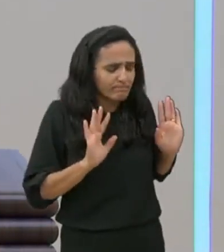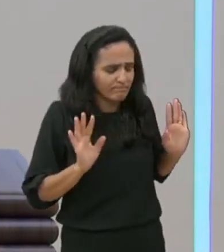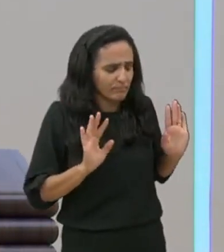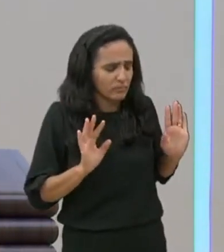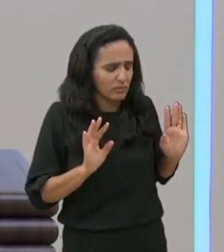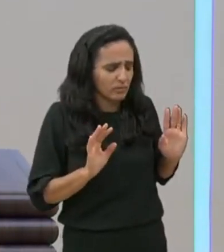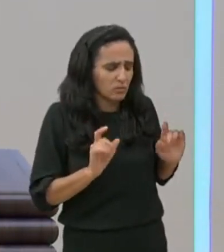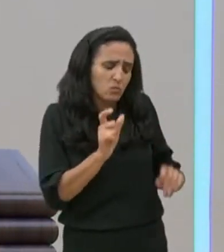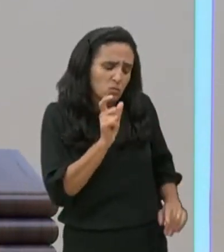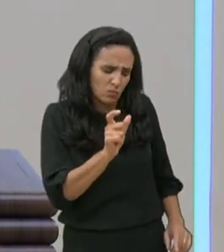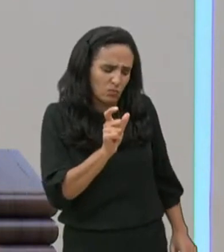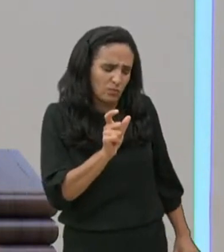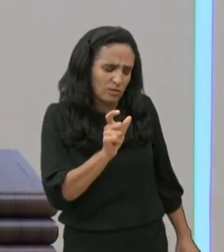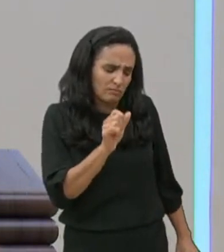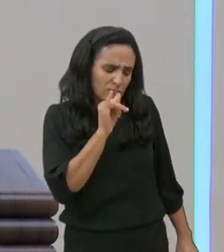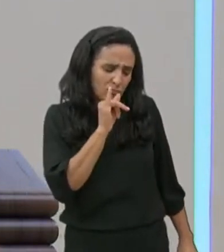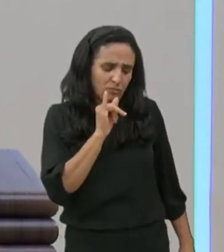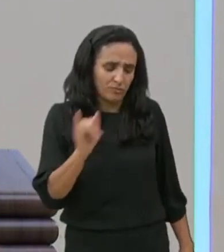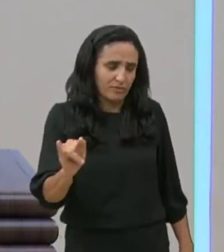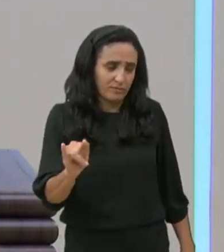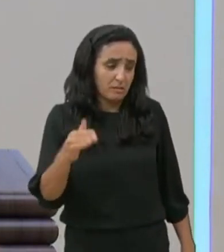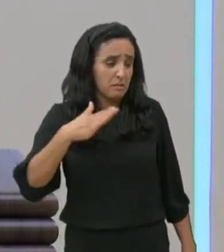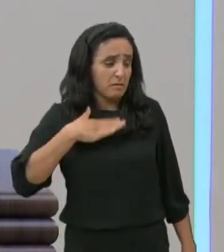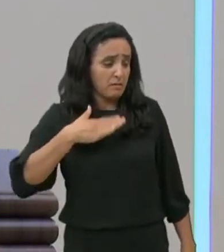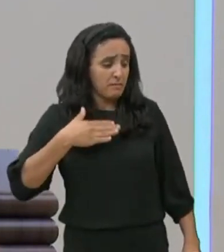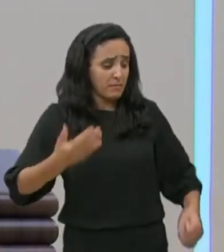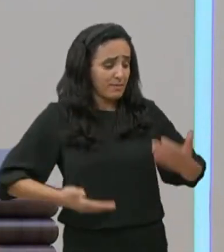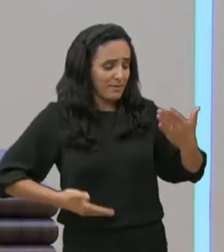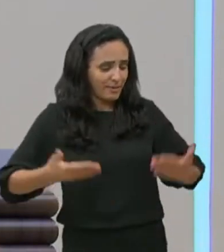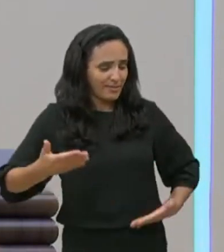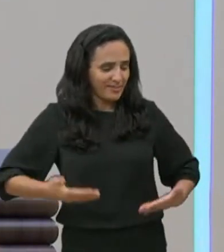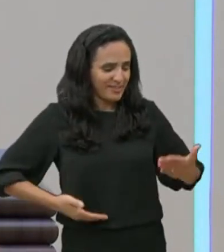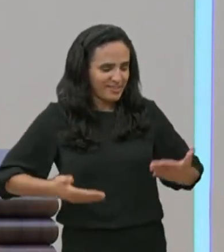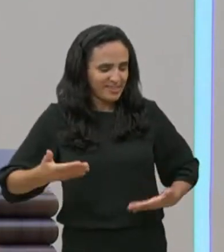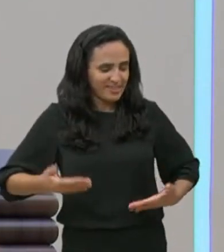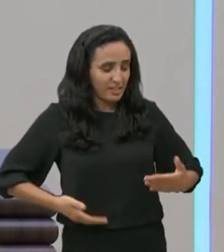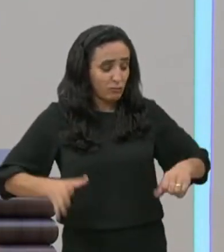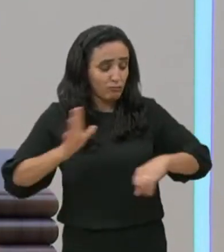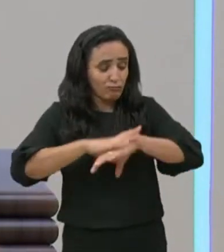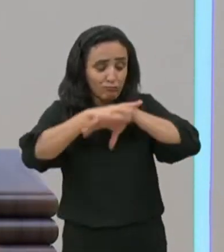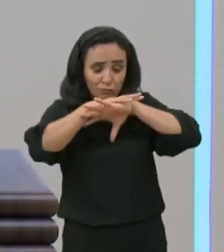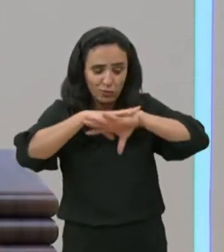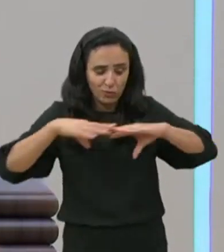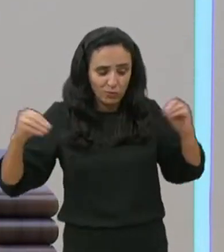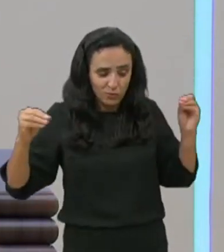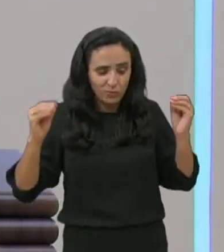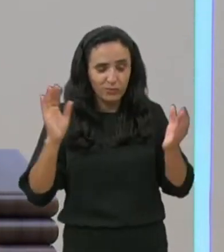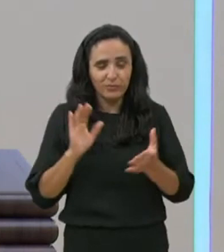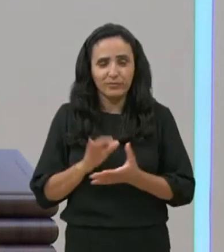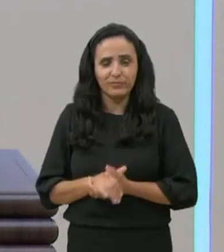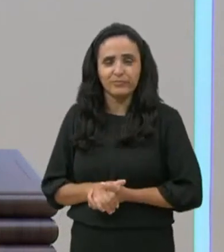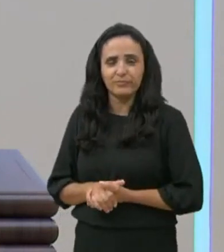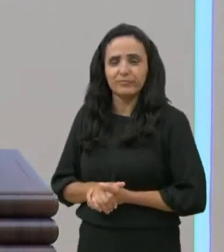somente uma palavra, e o meu criado sarará.